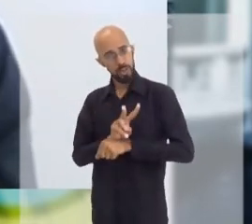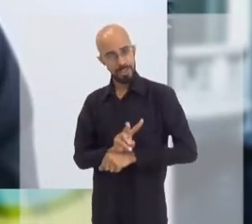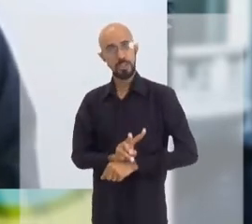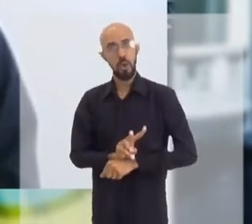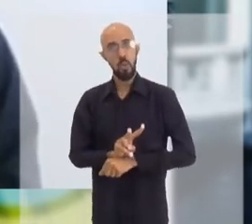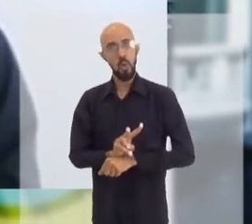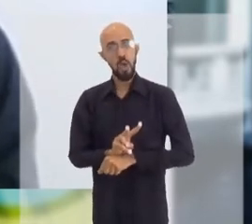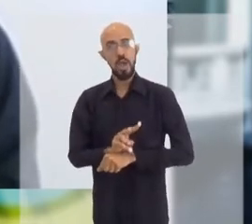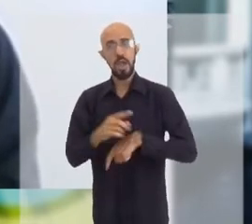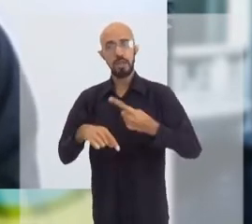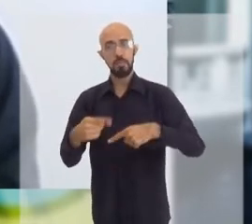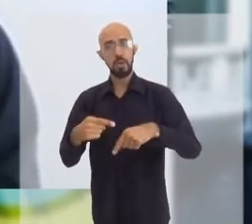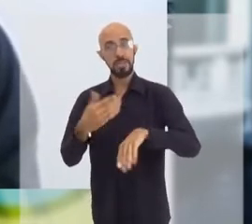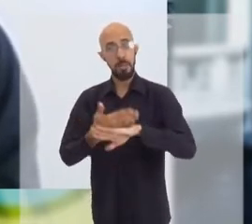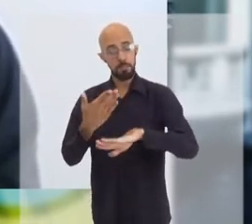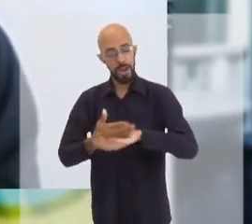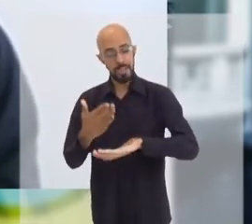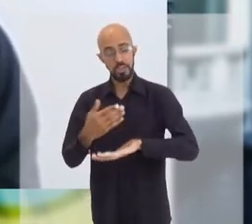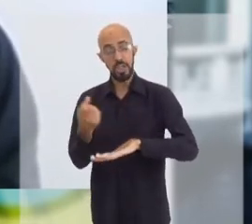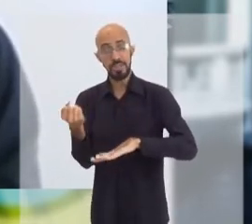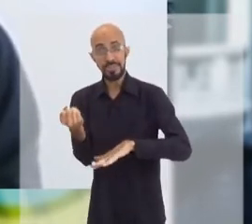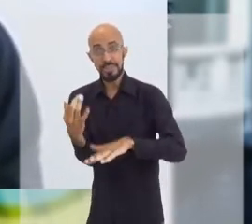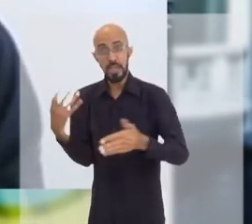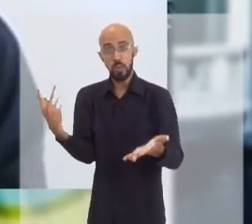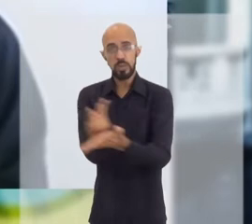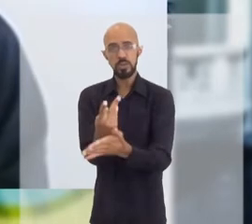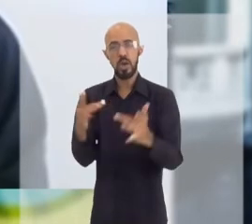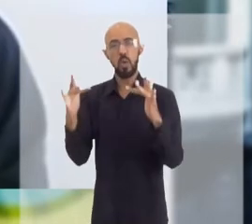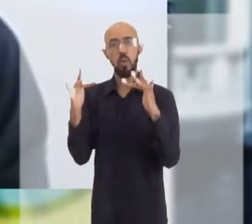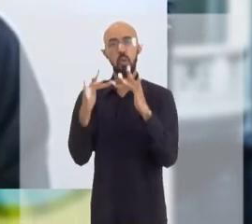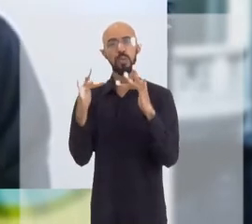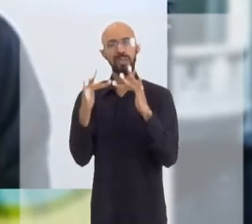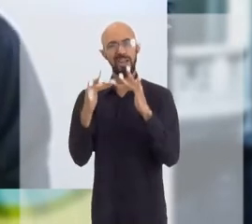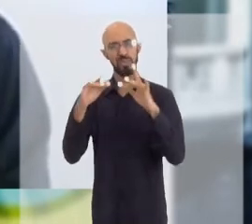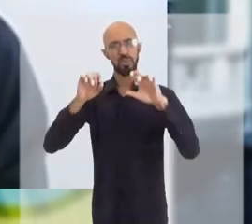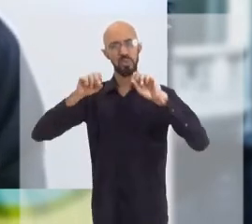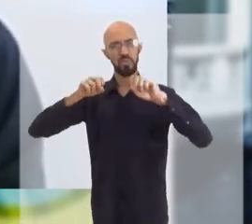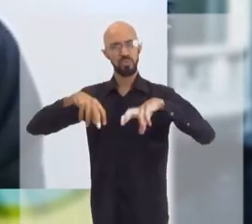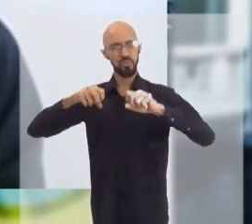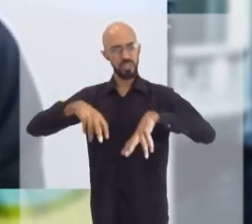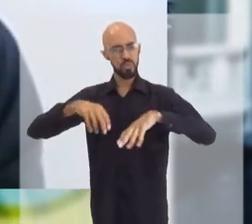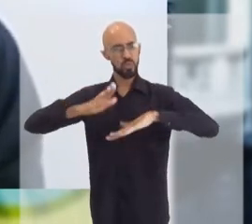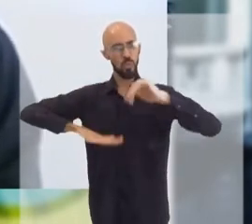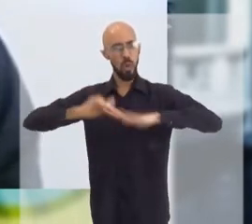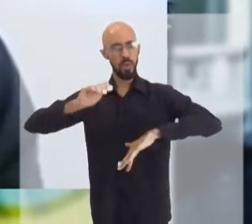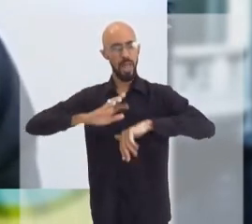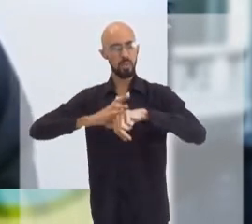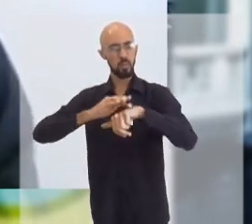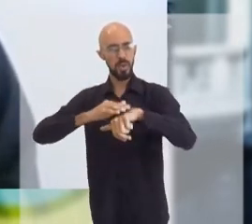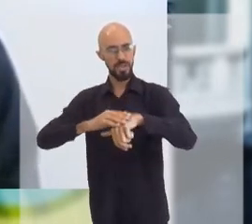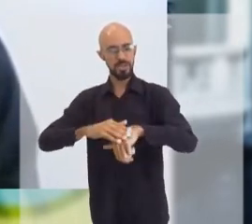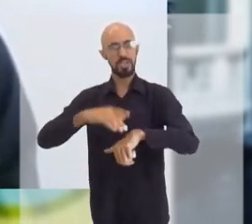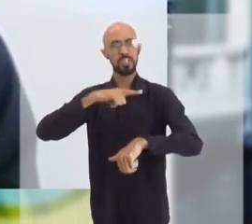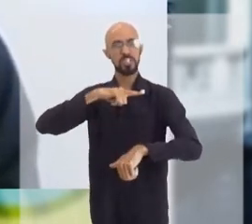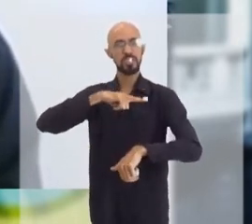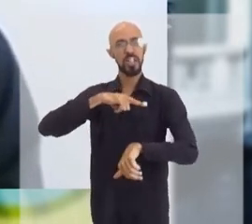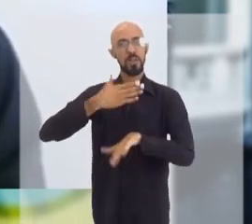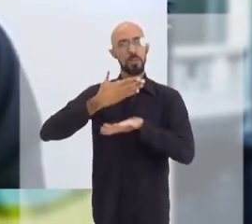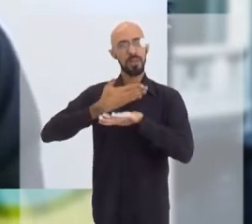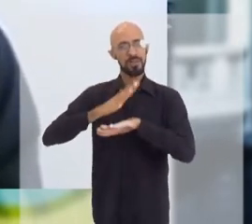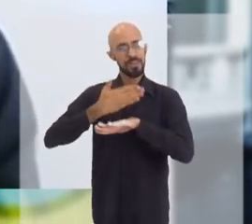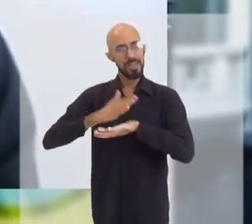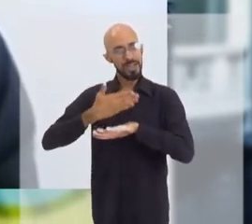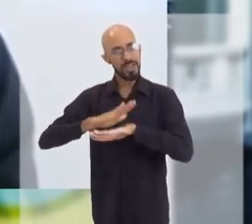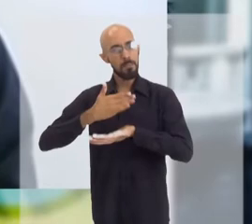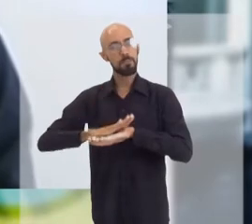Para quando na prática nós encontrarmos realmente o sarampo, o vírus da catapora, o vírus da meningite, nós já estarmos treinados.